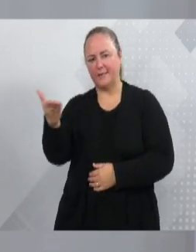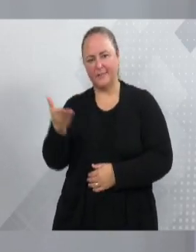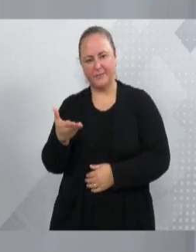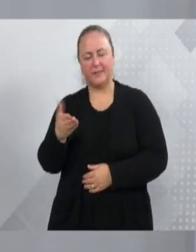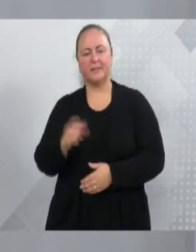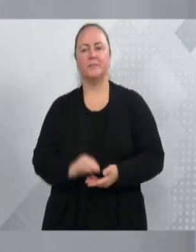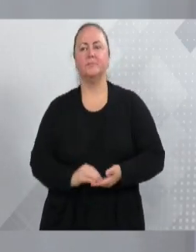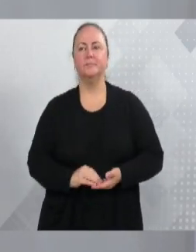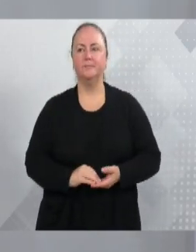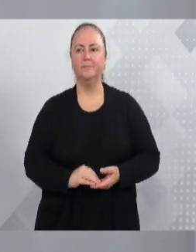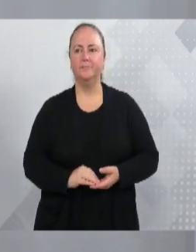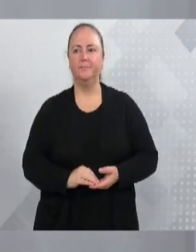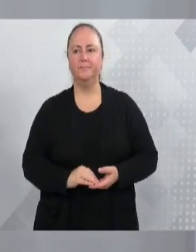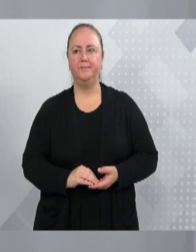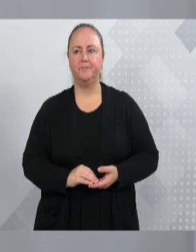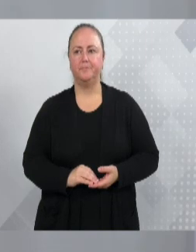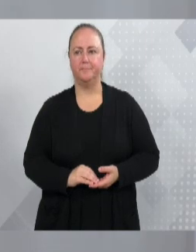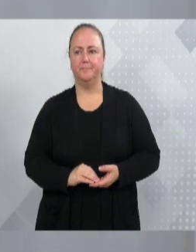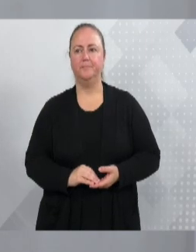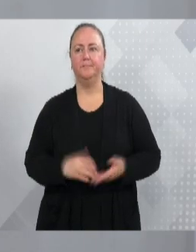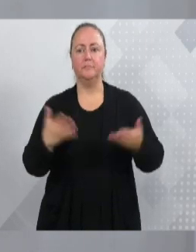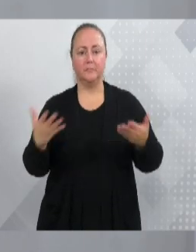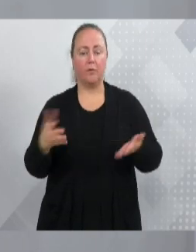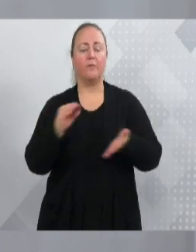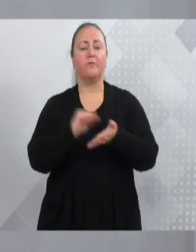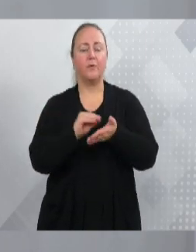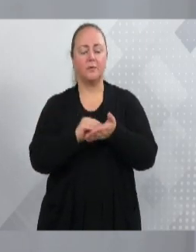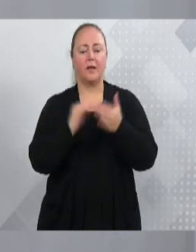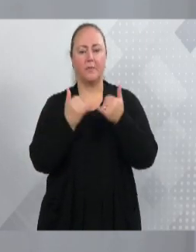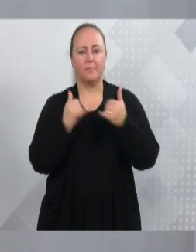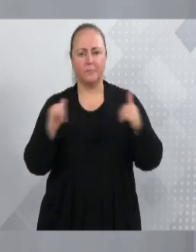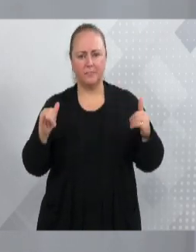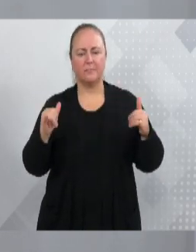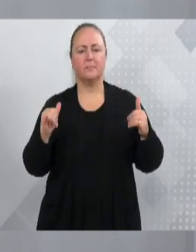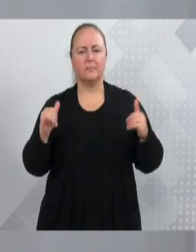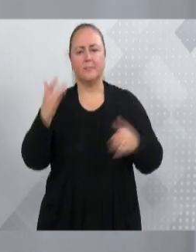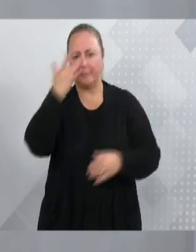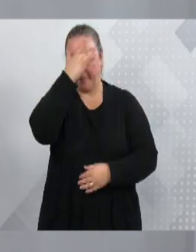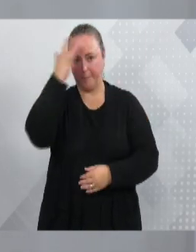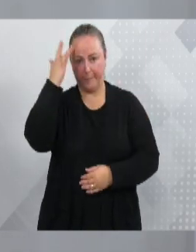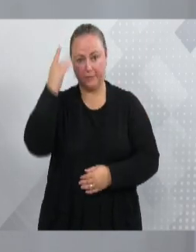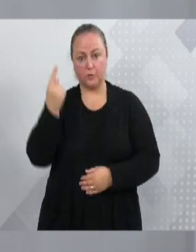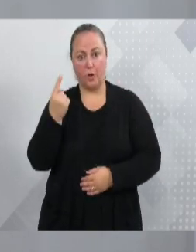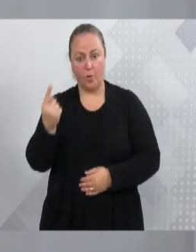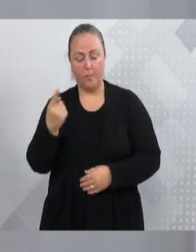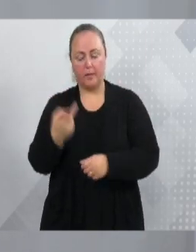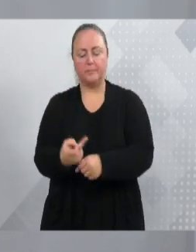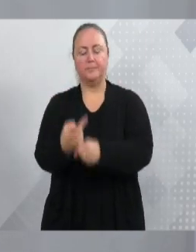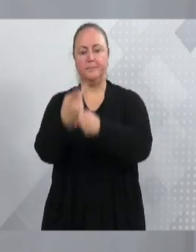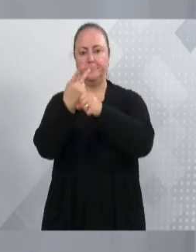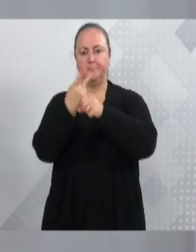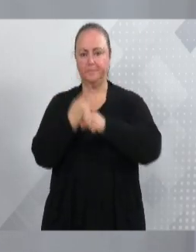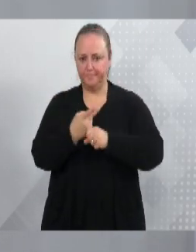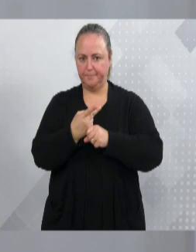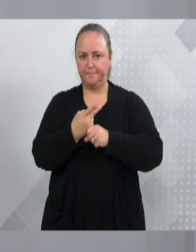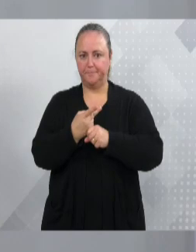Diante da falta de energia elétrica no local, um morador em especial nos procurou.